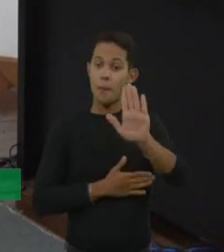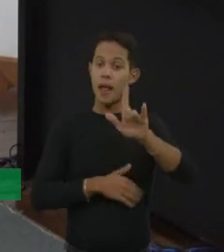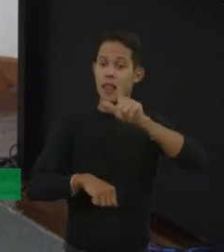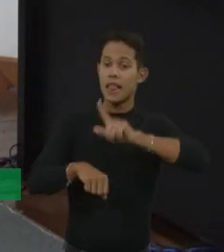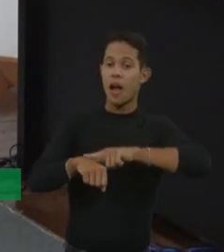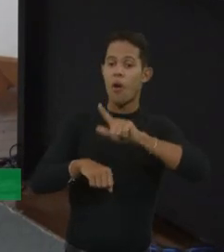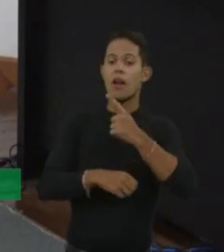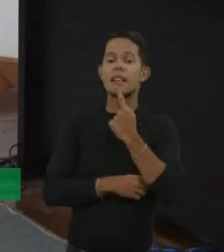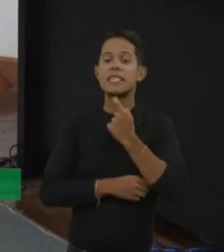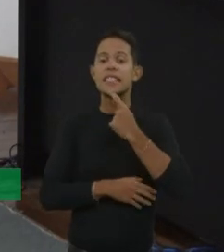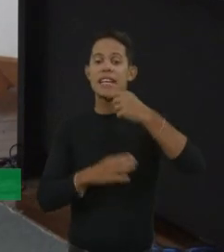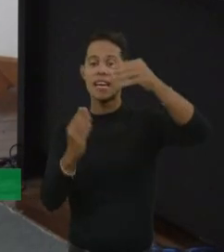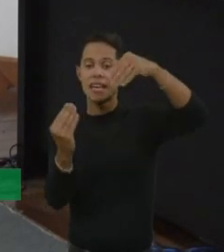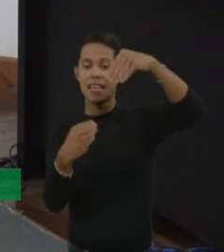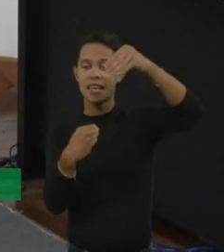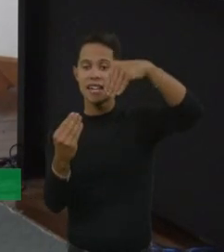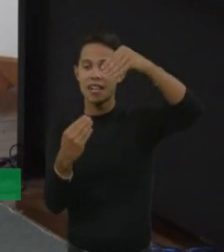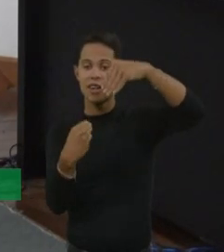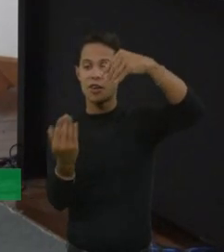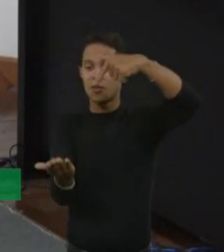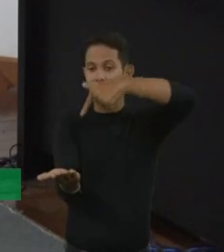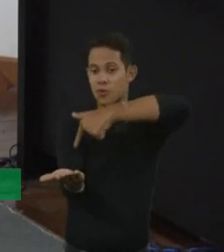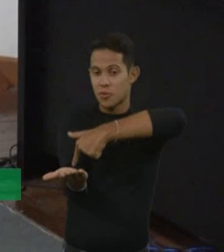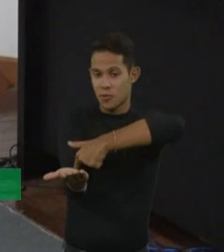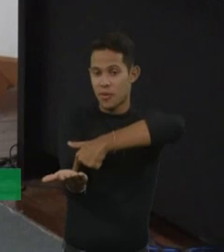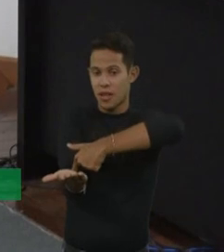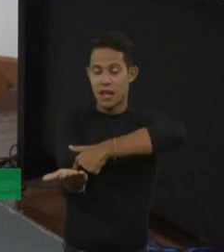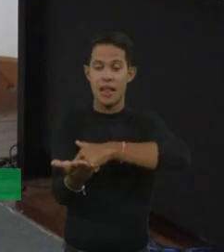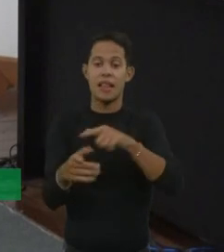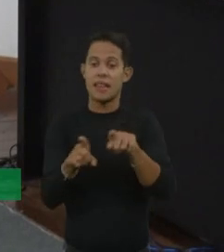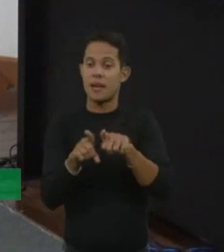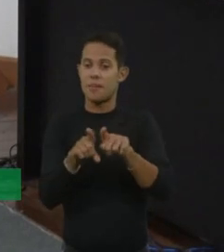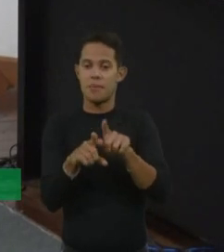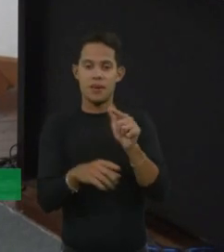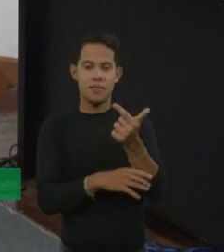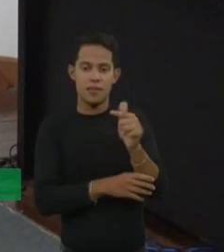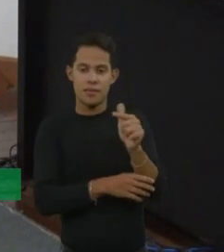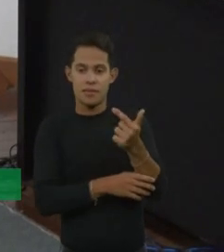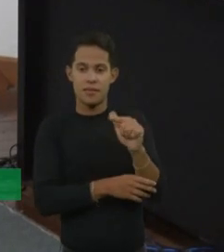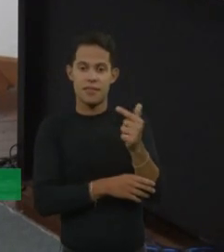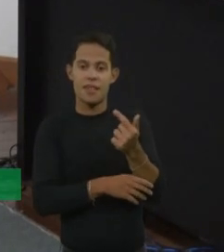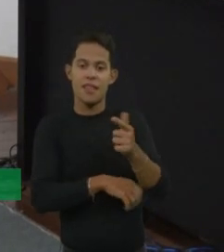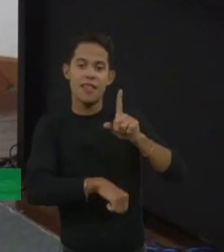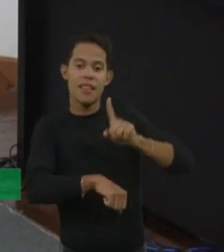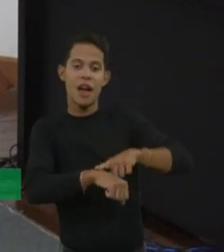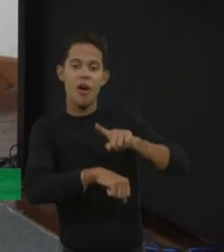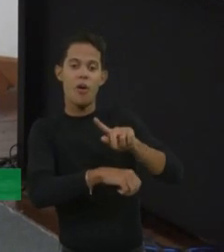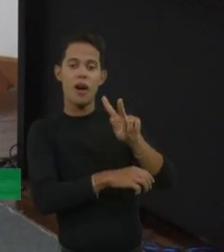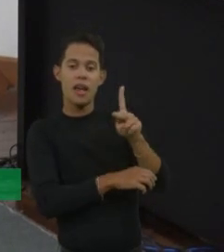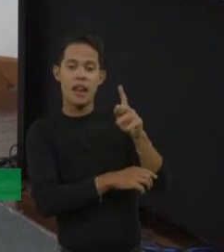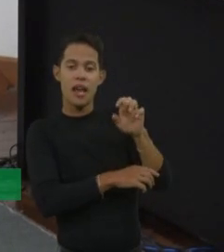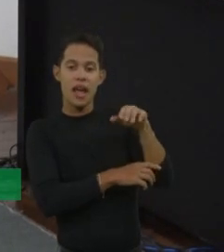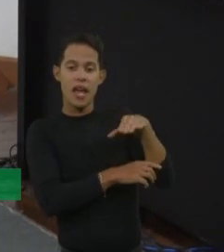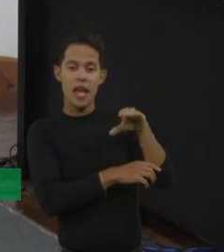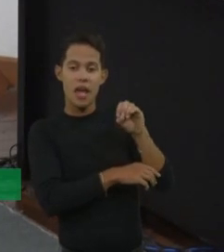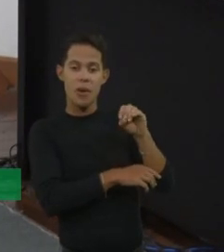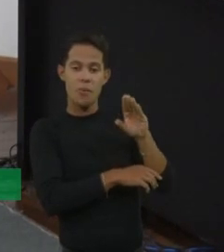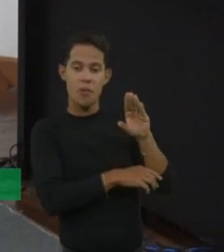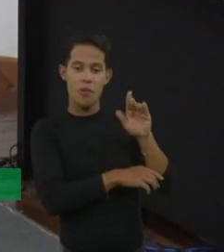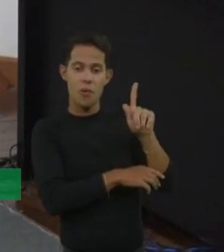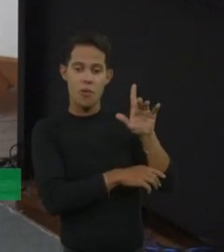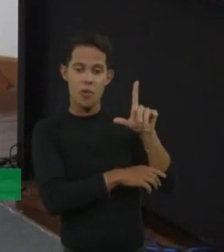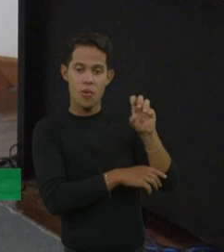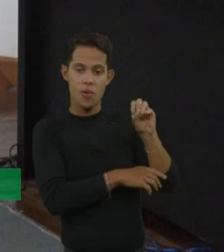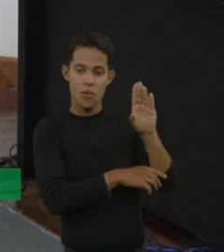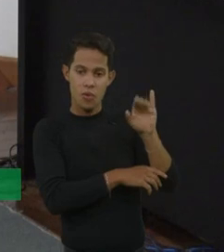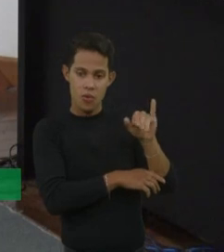doador de sangue também não tem. Quando você faz a parte de hematócrito, hemoglobina, ou o que tem também para ver, é no